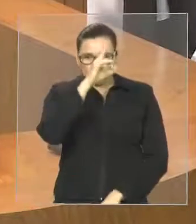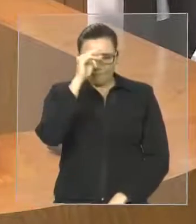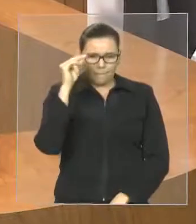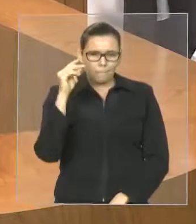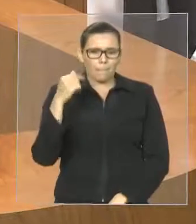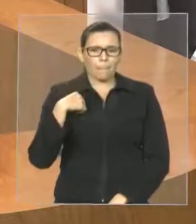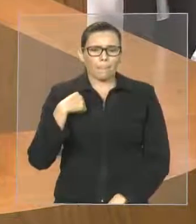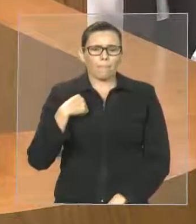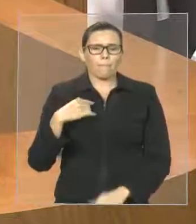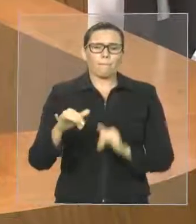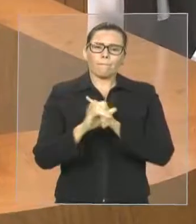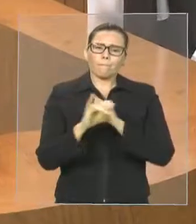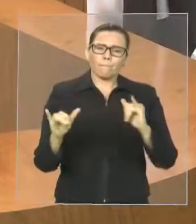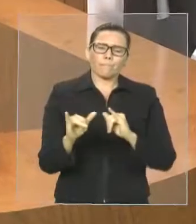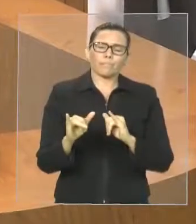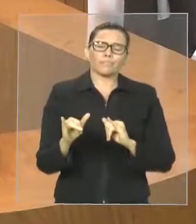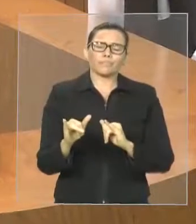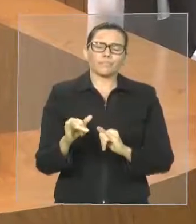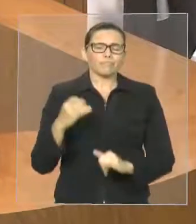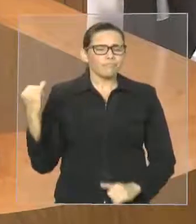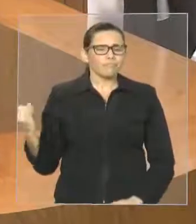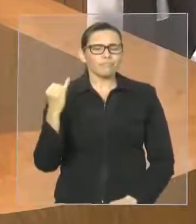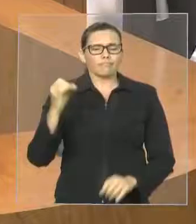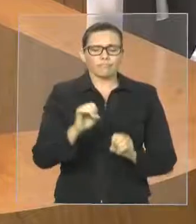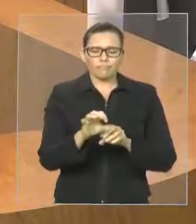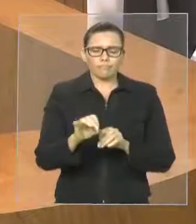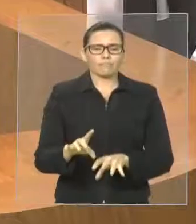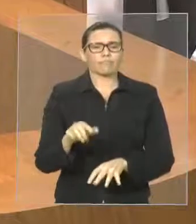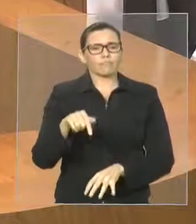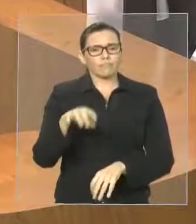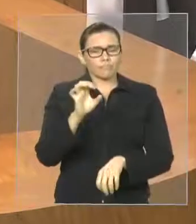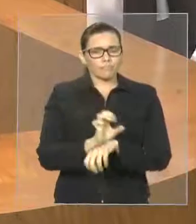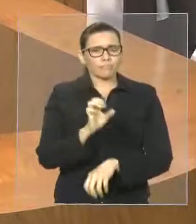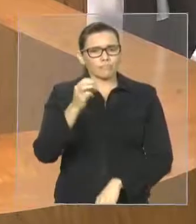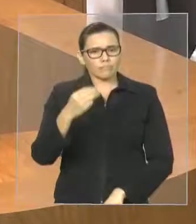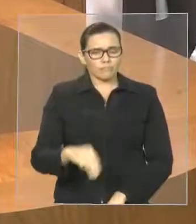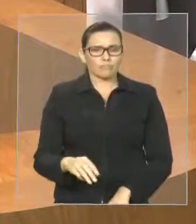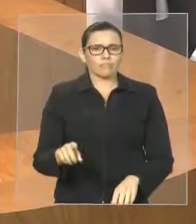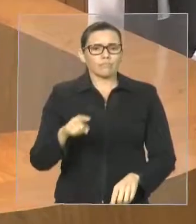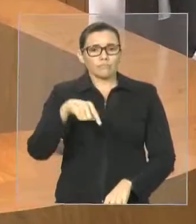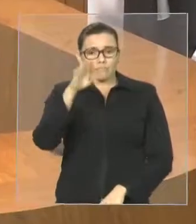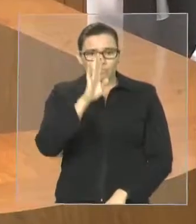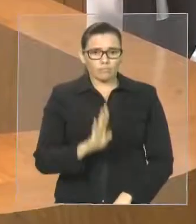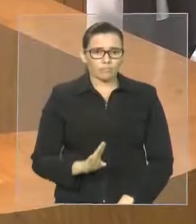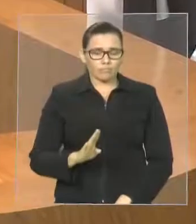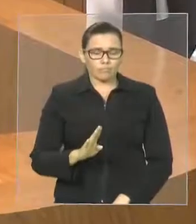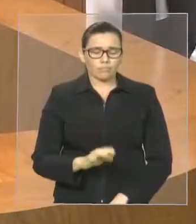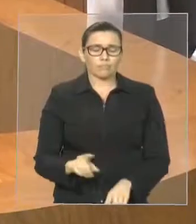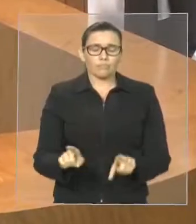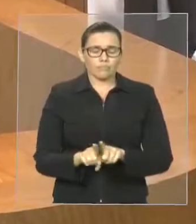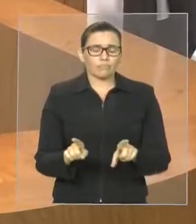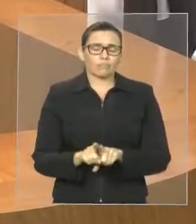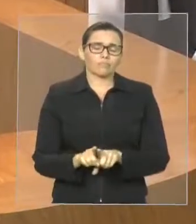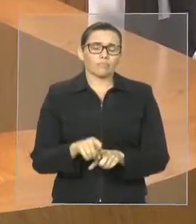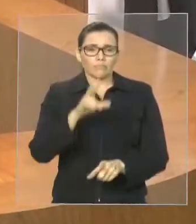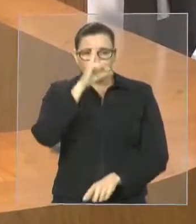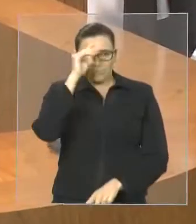para este país, para este Estado, para o município de São Luís. Infelizmente o prefeito Edivaldo Alano desrespeita a educação,